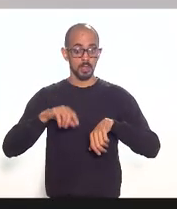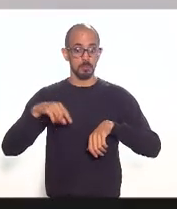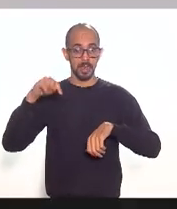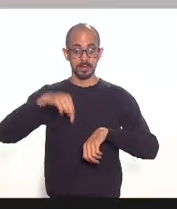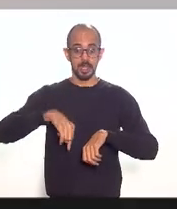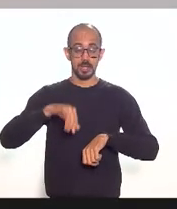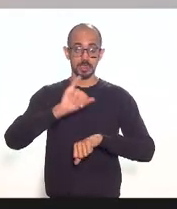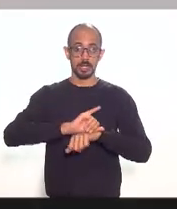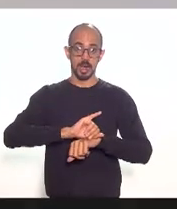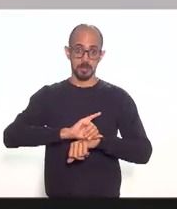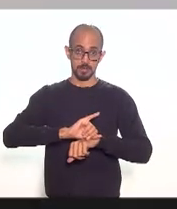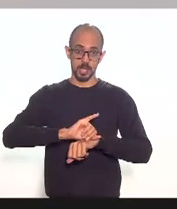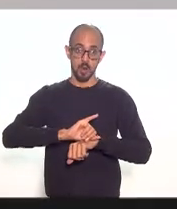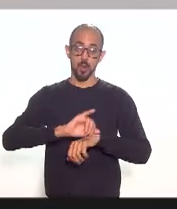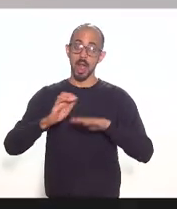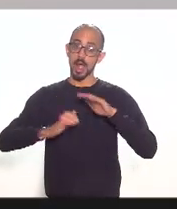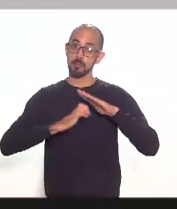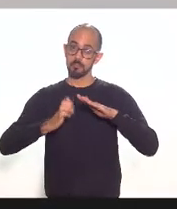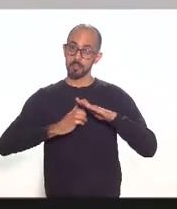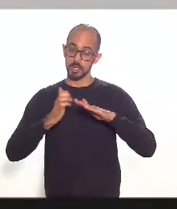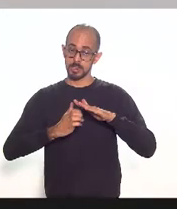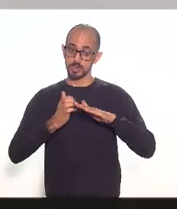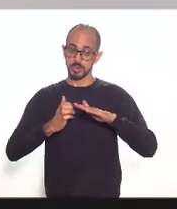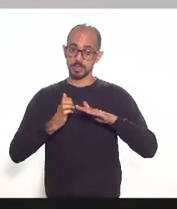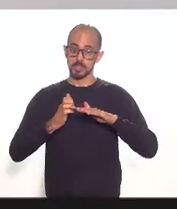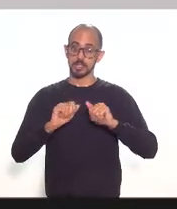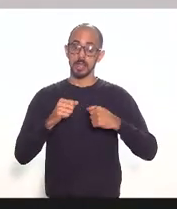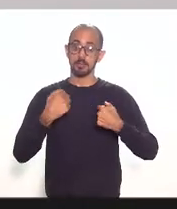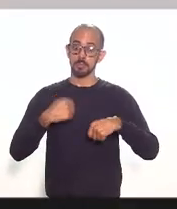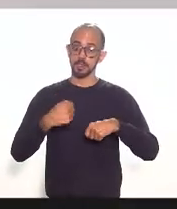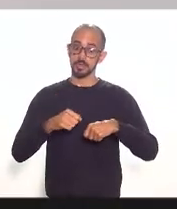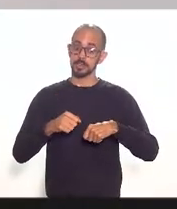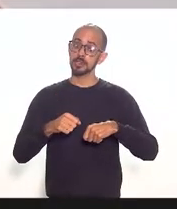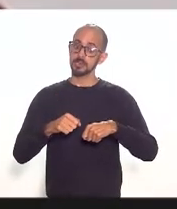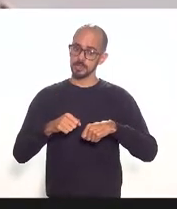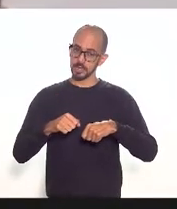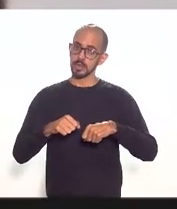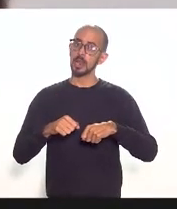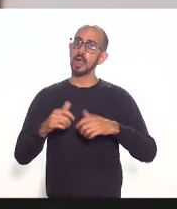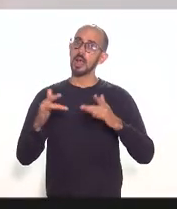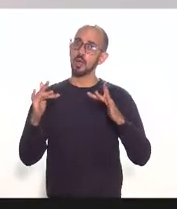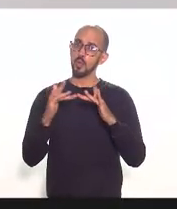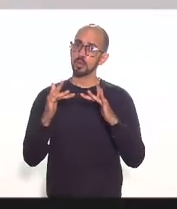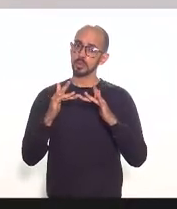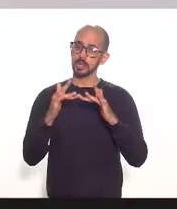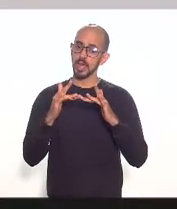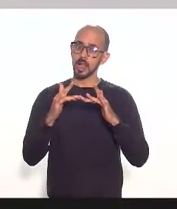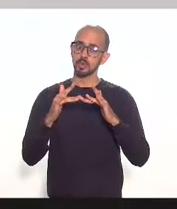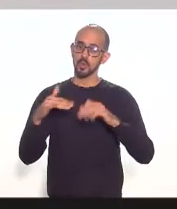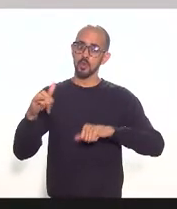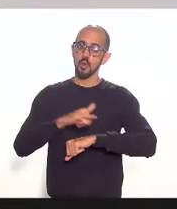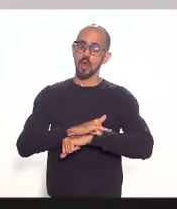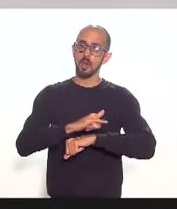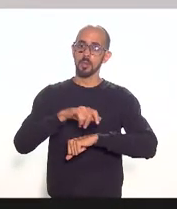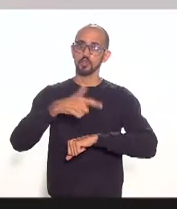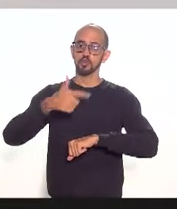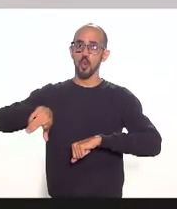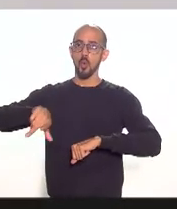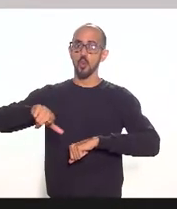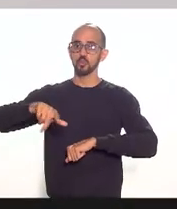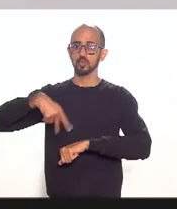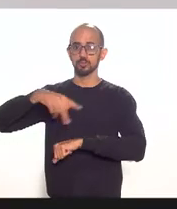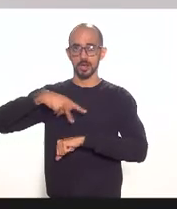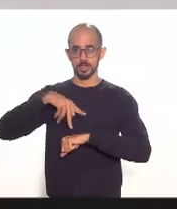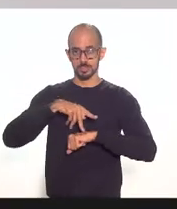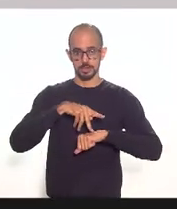a empresa aérea precisa operar em um aeroporto internacional um hub para o interior por força do